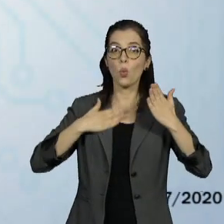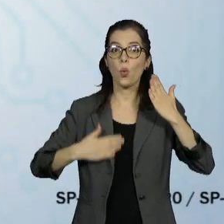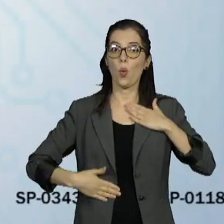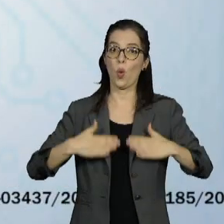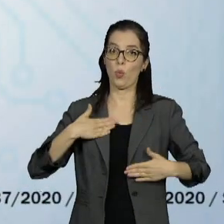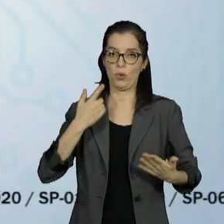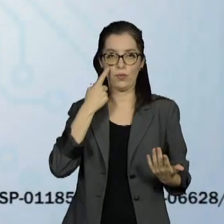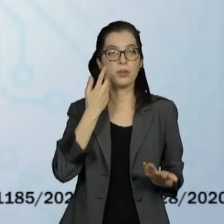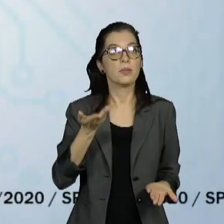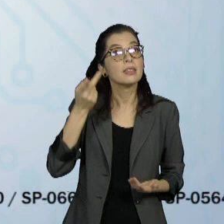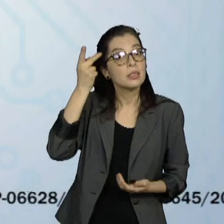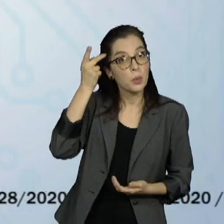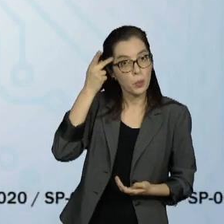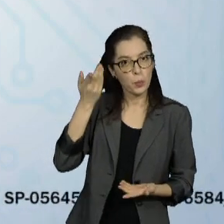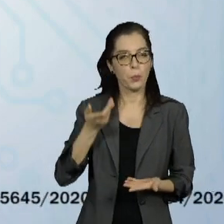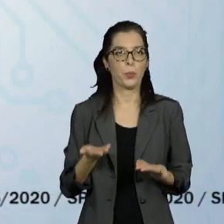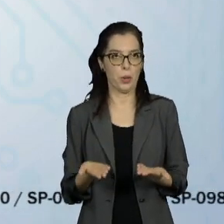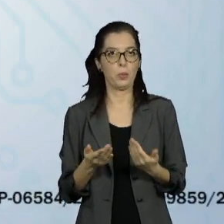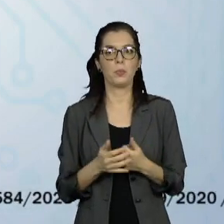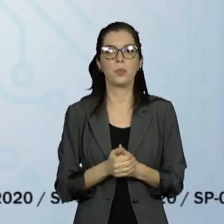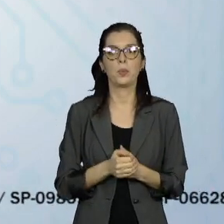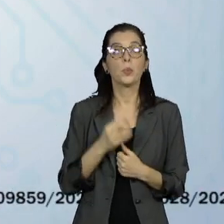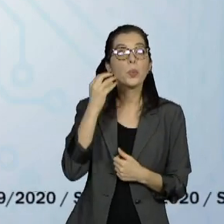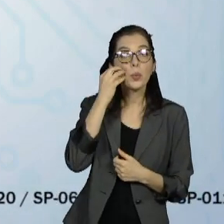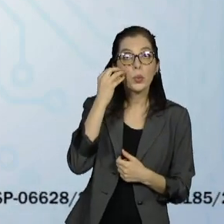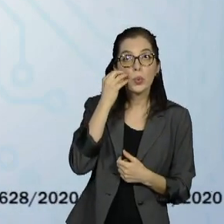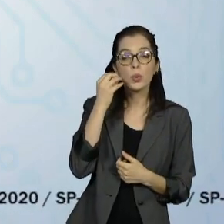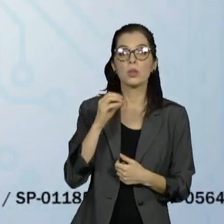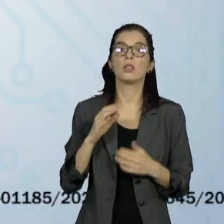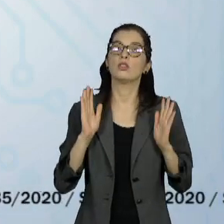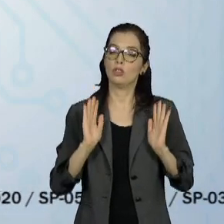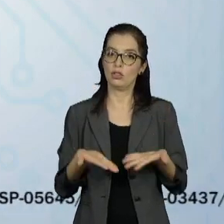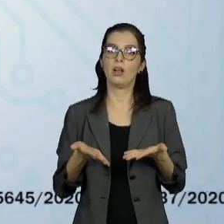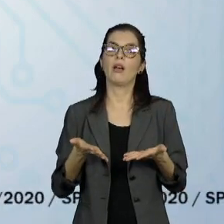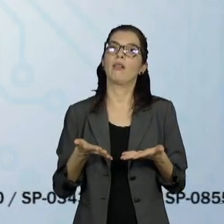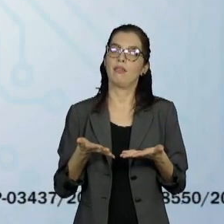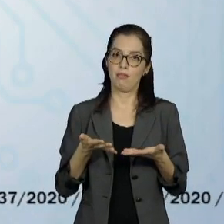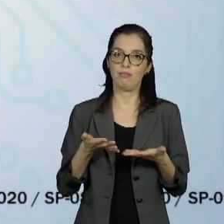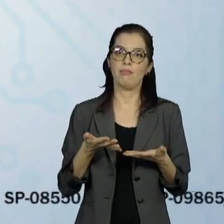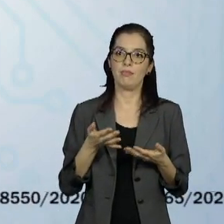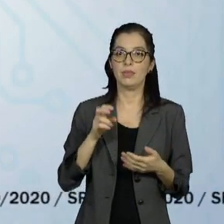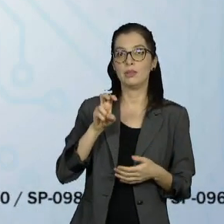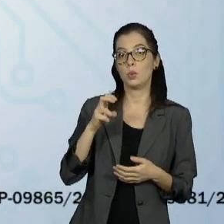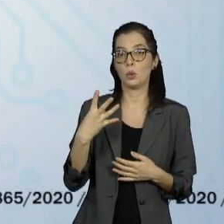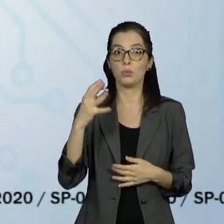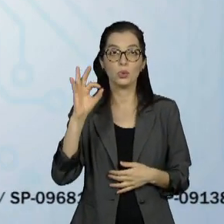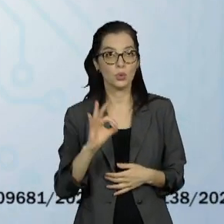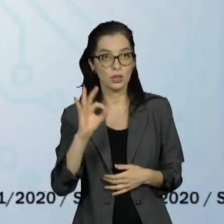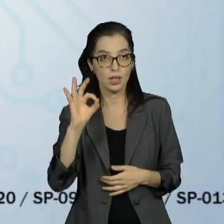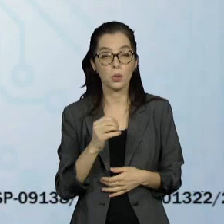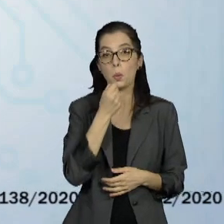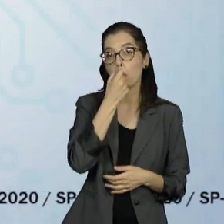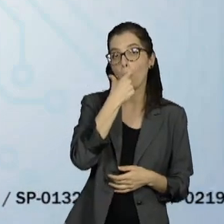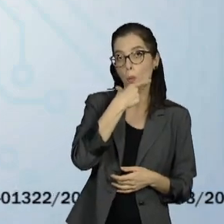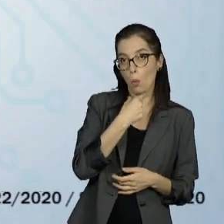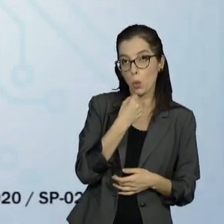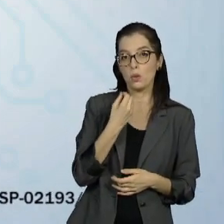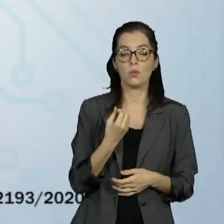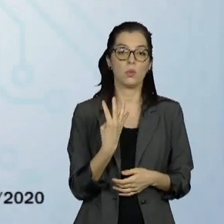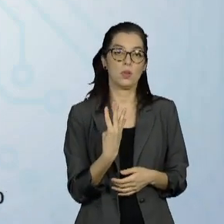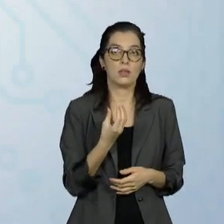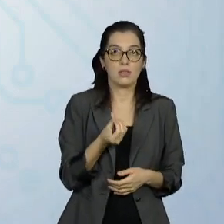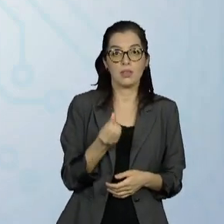cidade do país. Bruno Covas, o atual prefeito do PSDB, lidera com 54%. Guilherme Boulos, do PSOL,